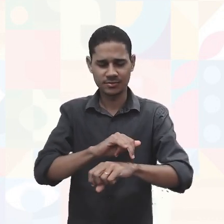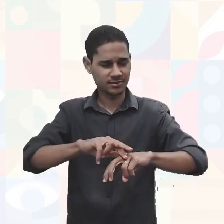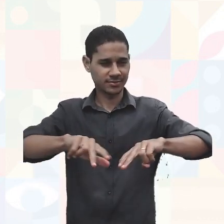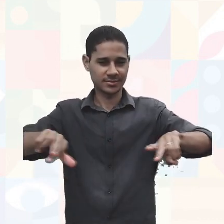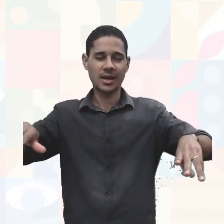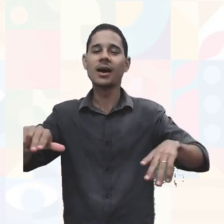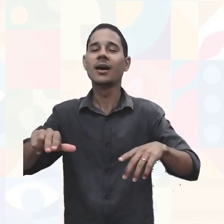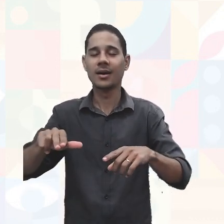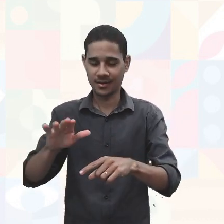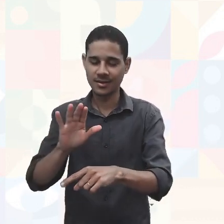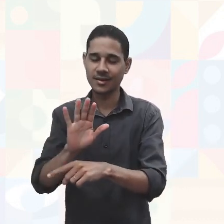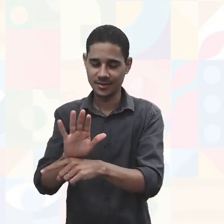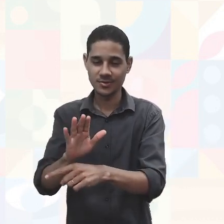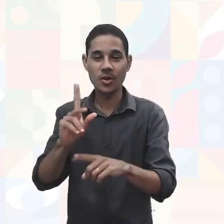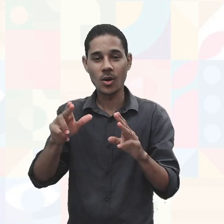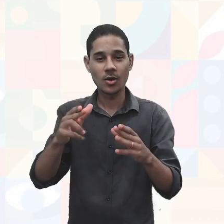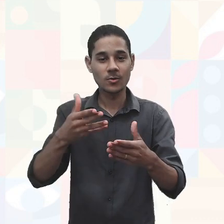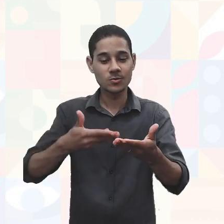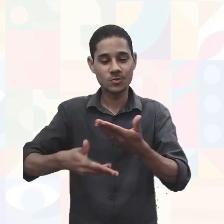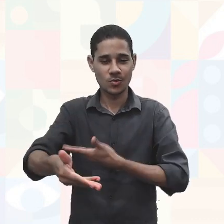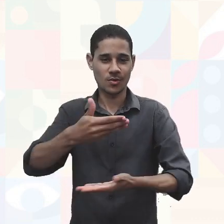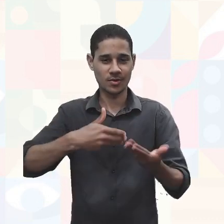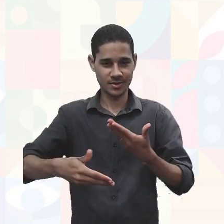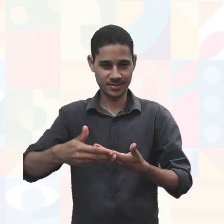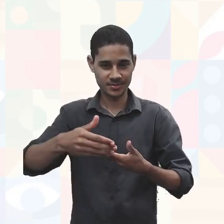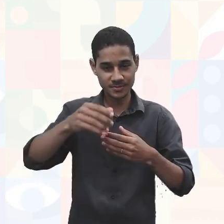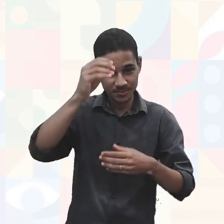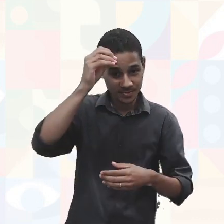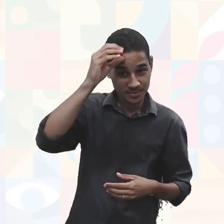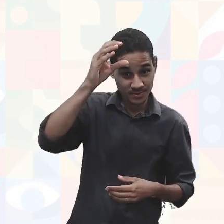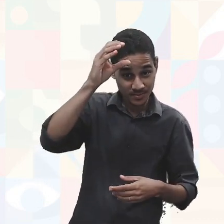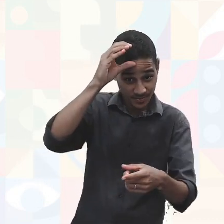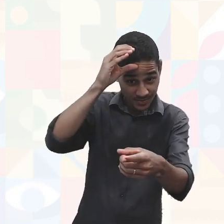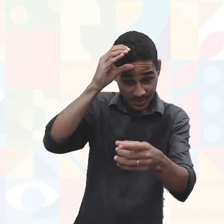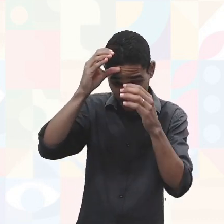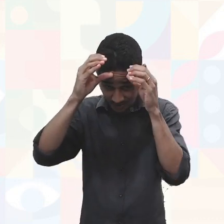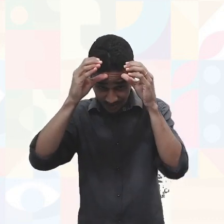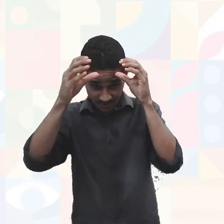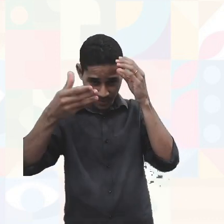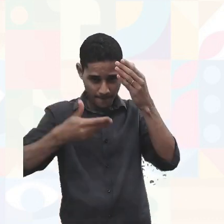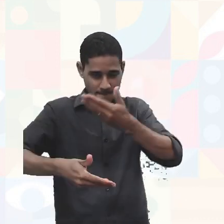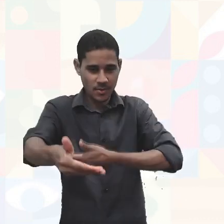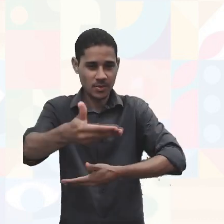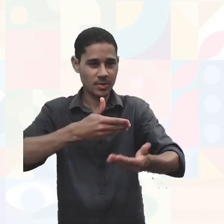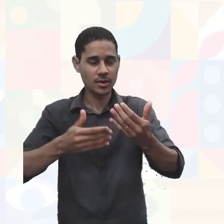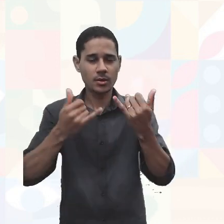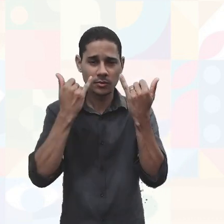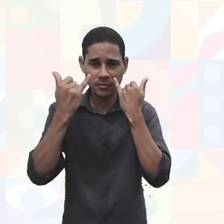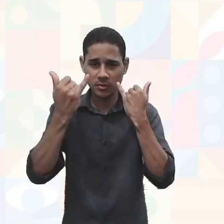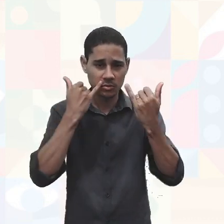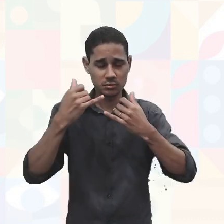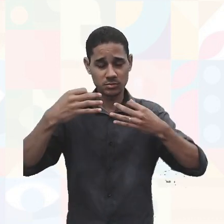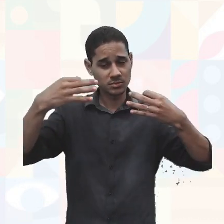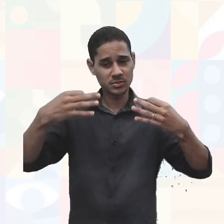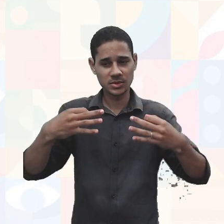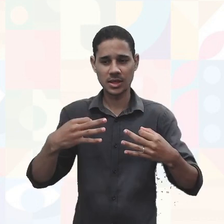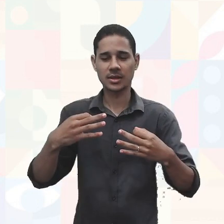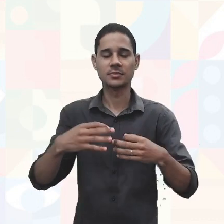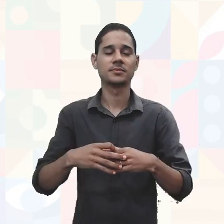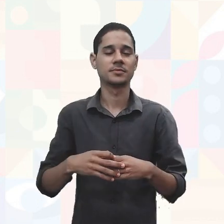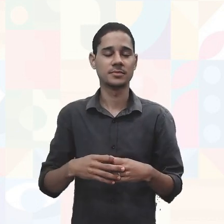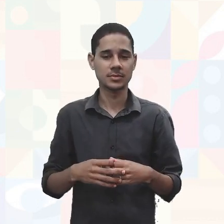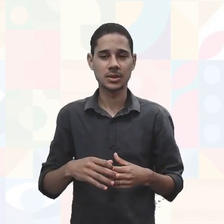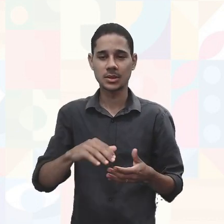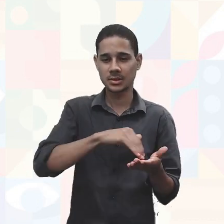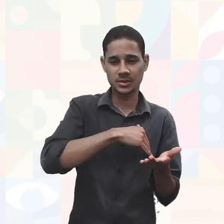É a questão da troca do conhecimento, comunicação da informação coerente, tanto por parte do